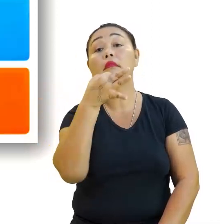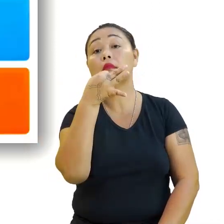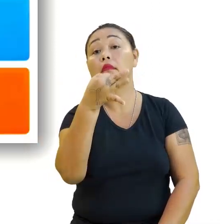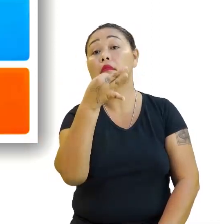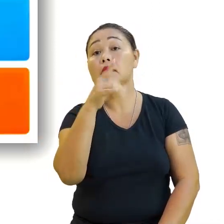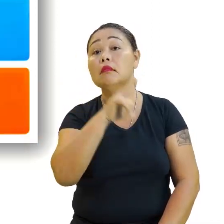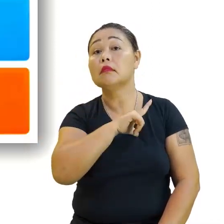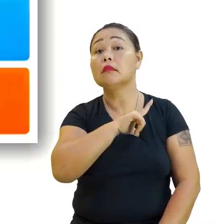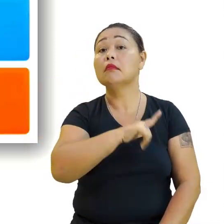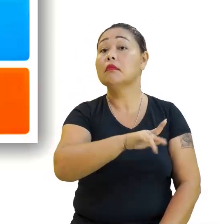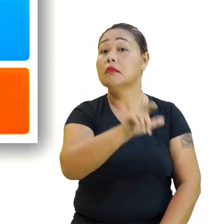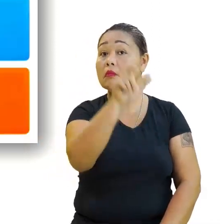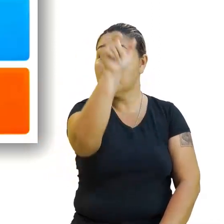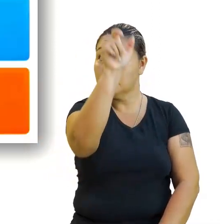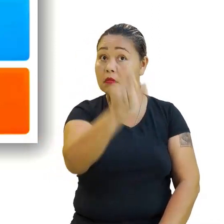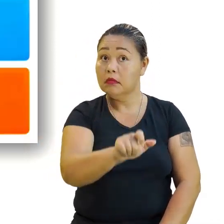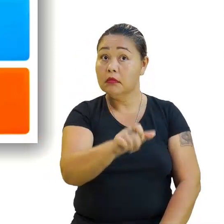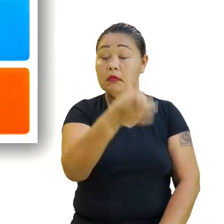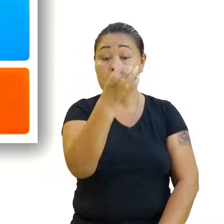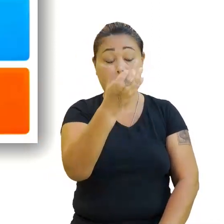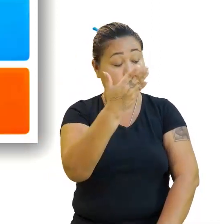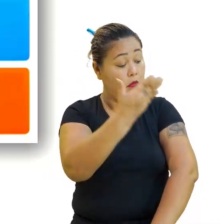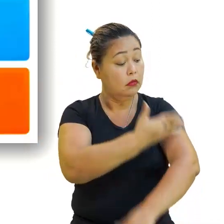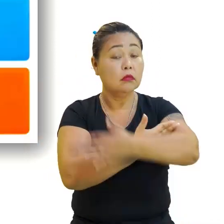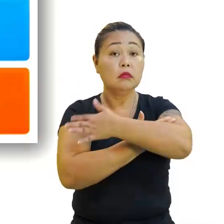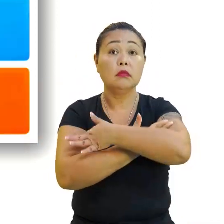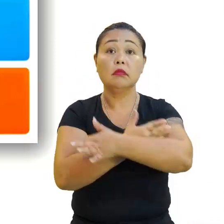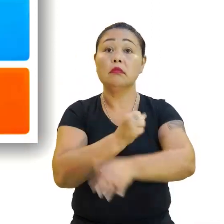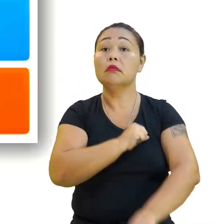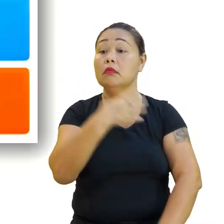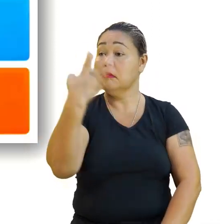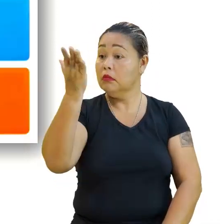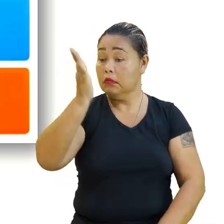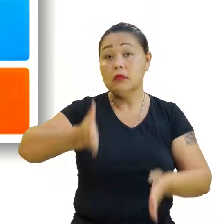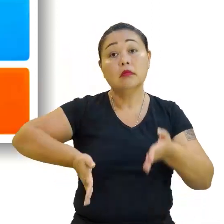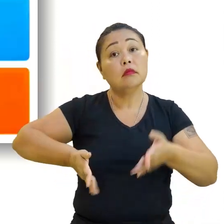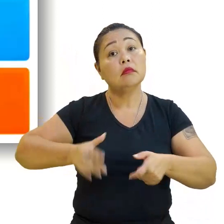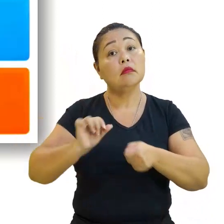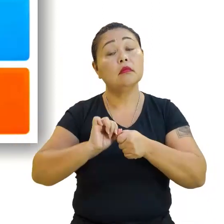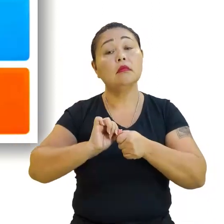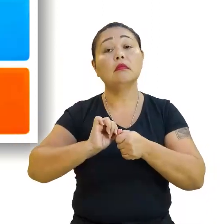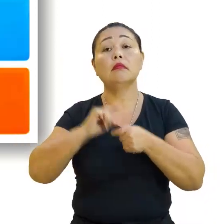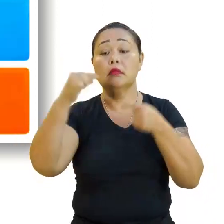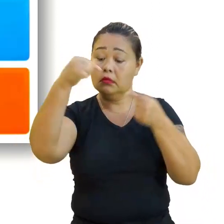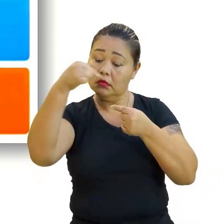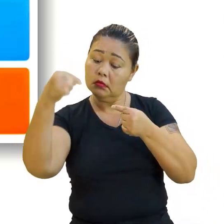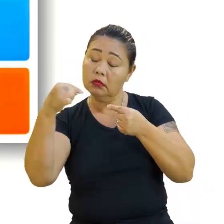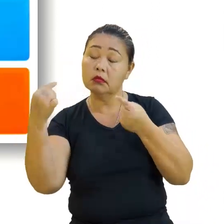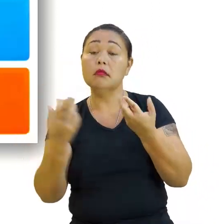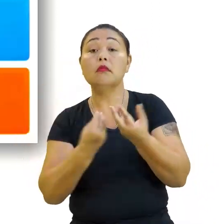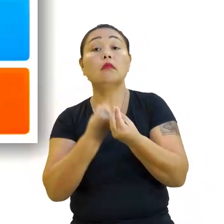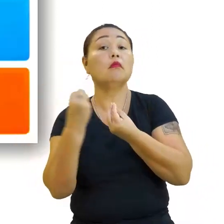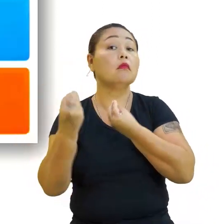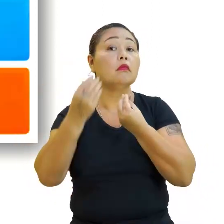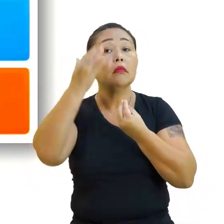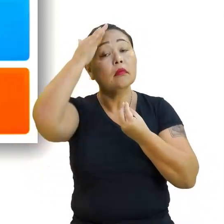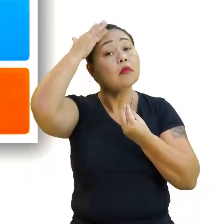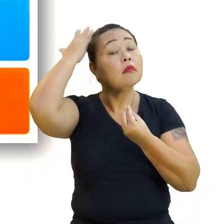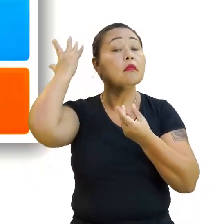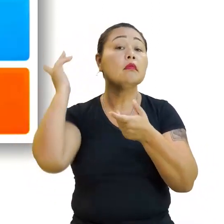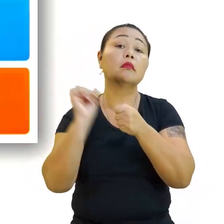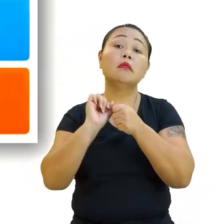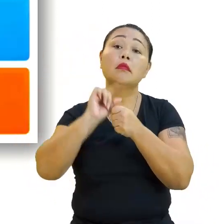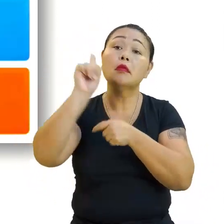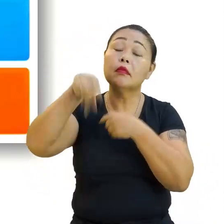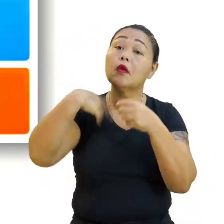pessoa tem 6 camisas, tem 4 calças, quais as maneiras que ela pode se vestir? Bom, se for homem, o ano